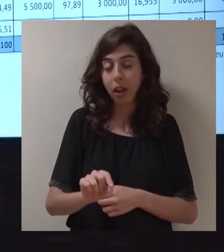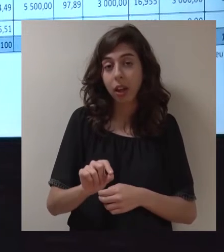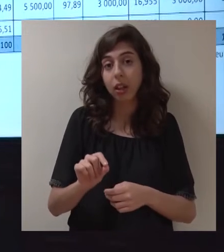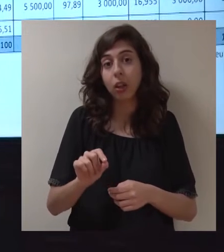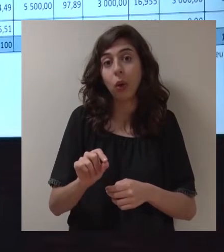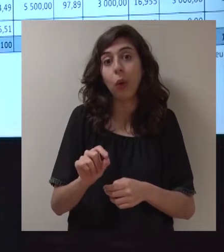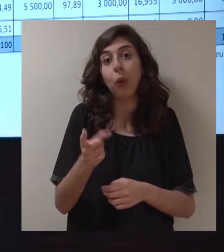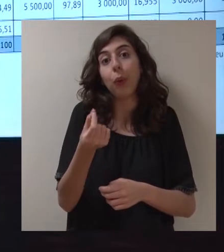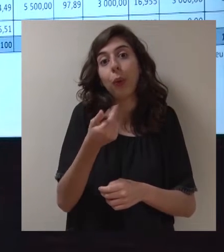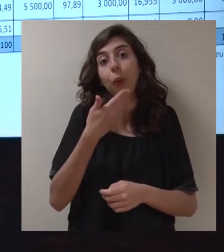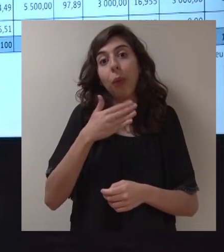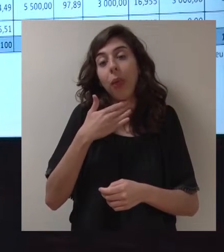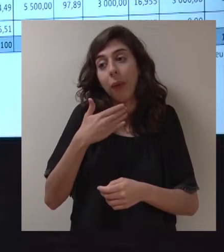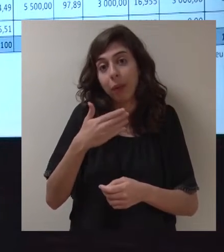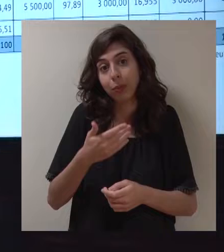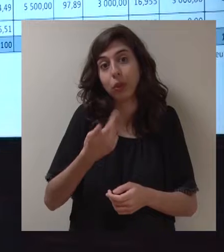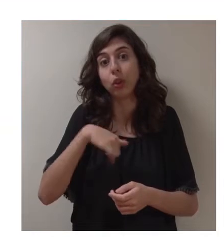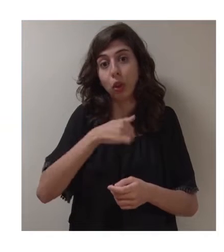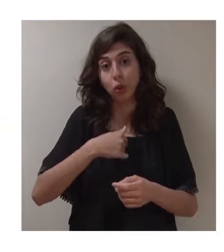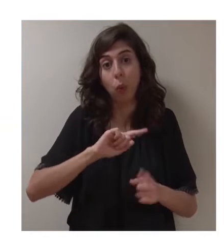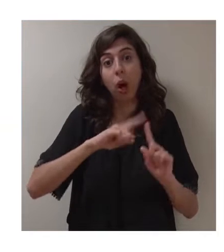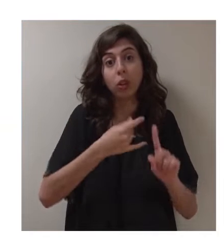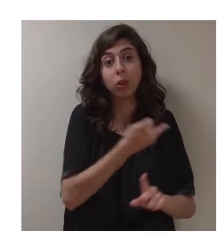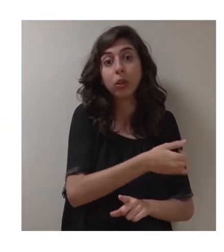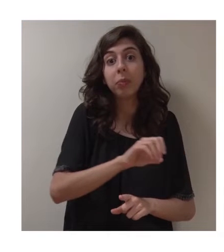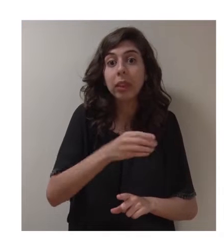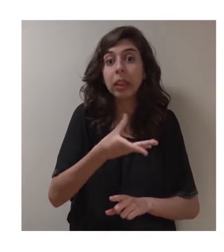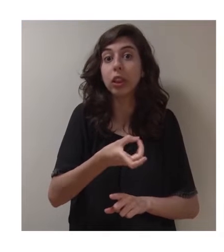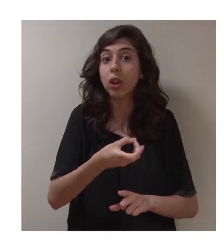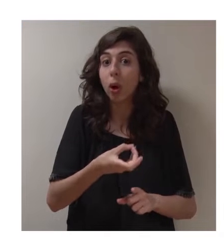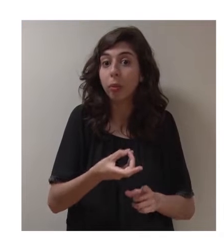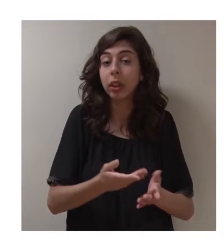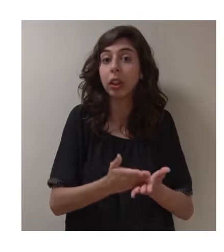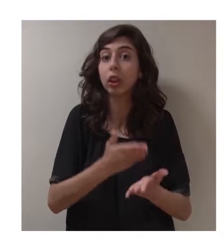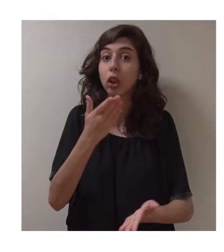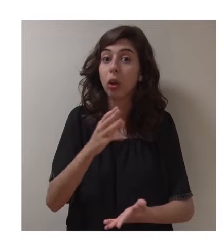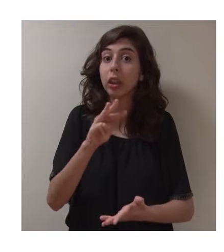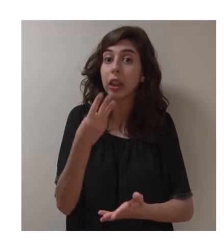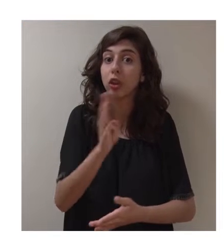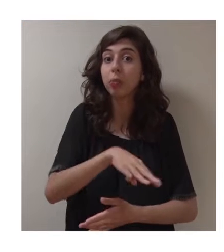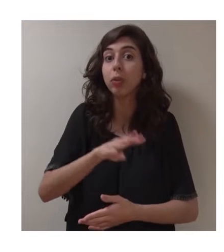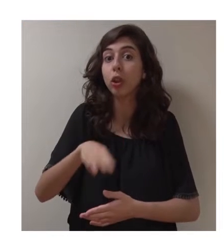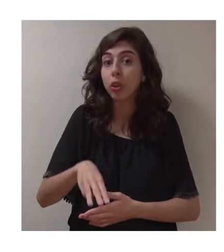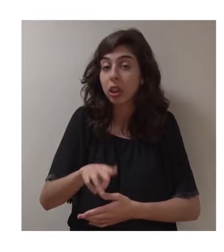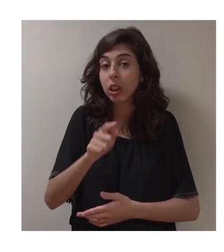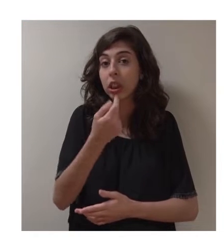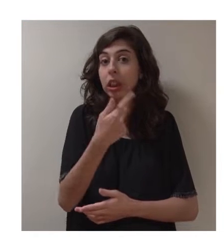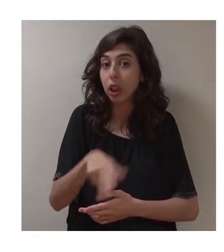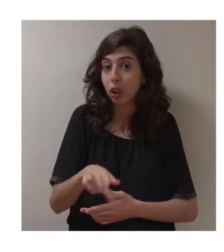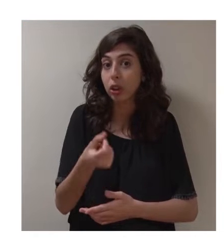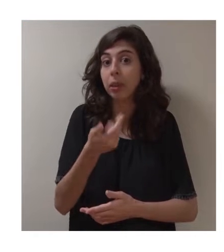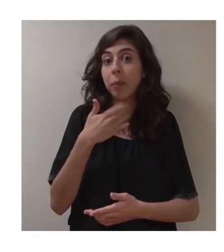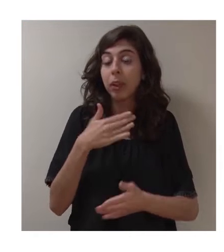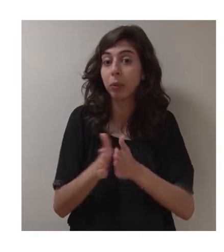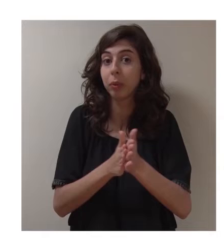Também a questão dos empréstimos. Fechamos 2019 com apenas a utilização de 3 milhões de